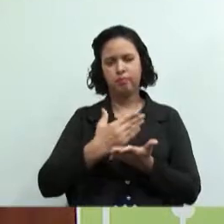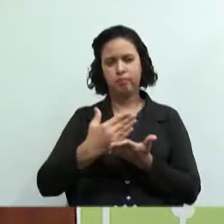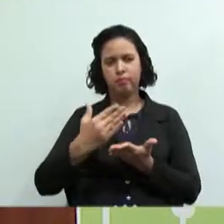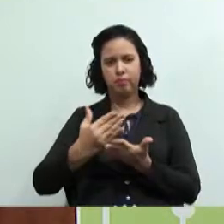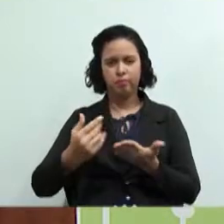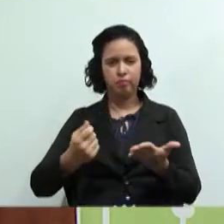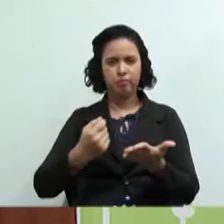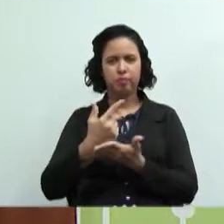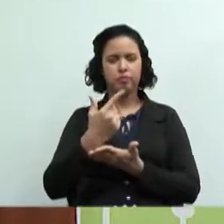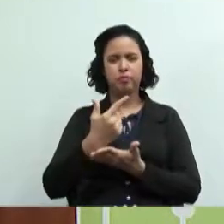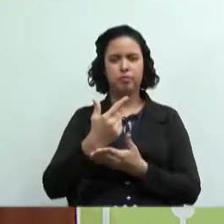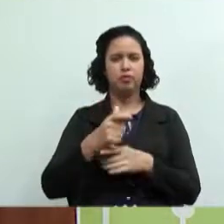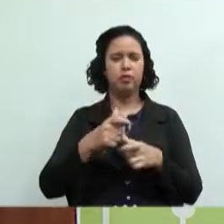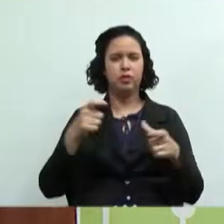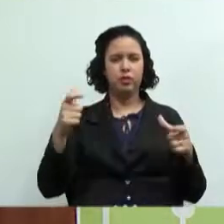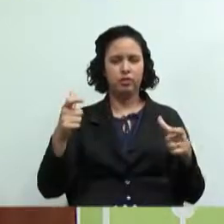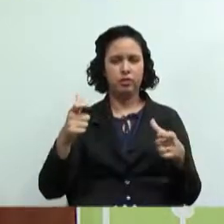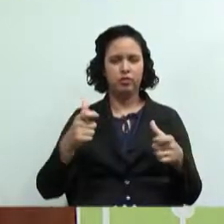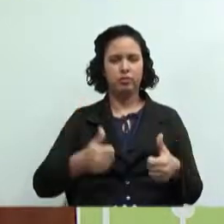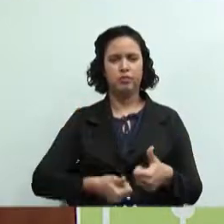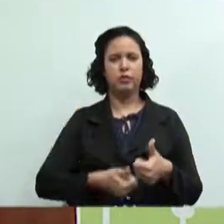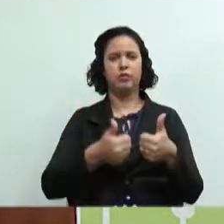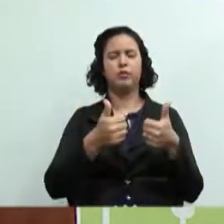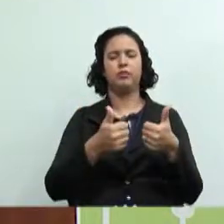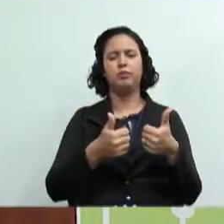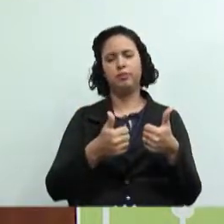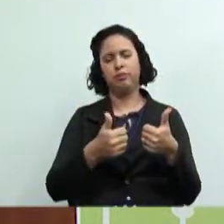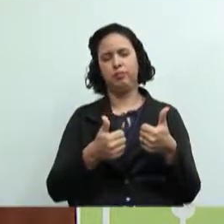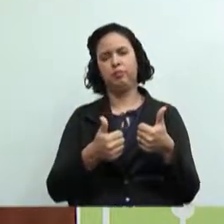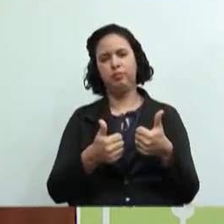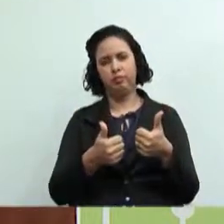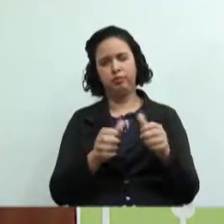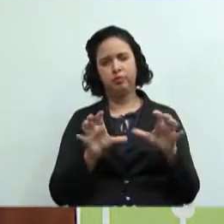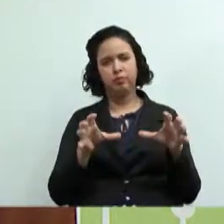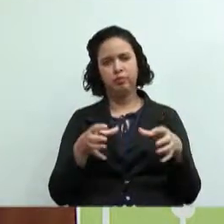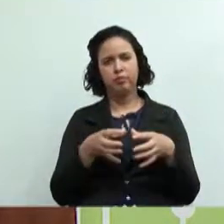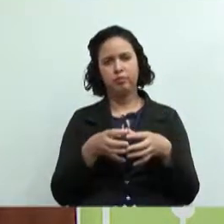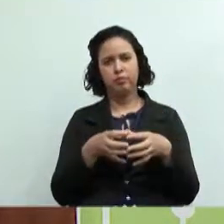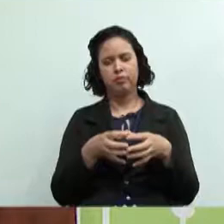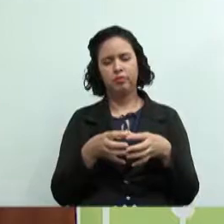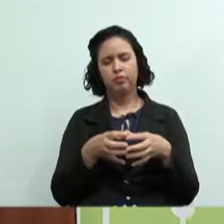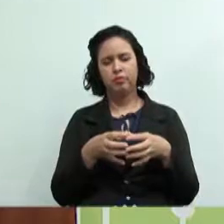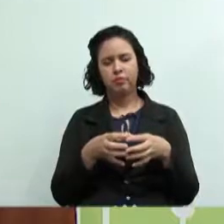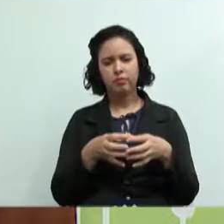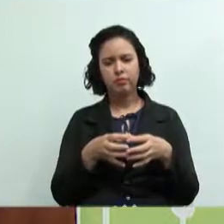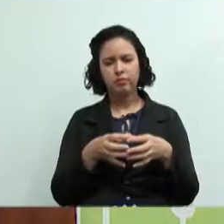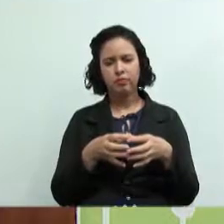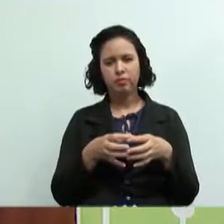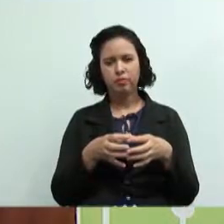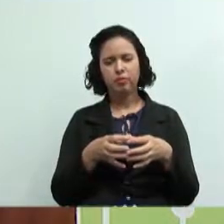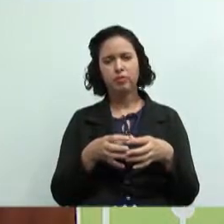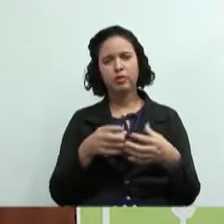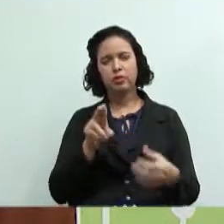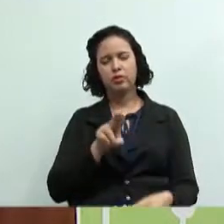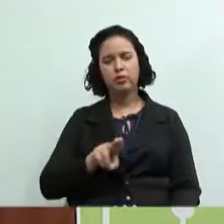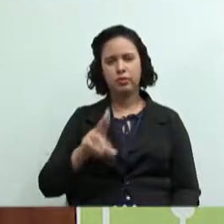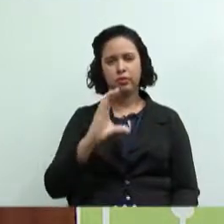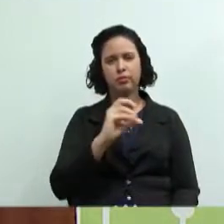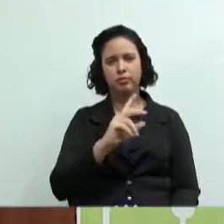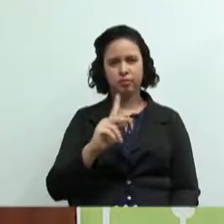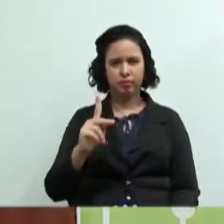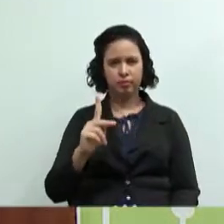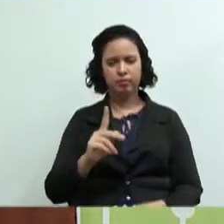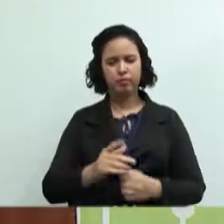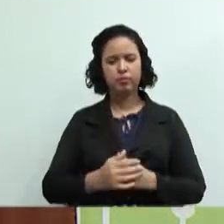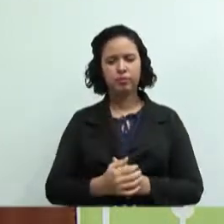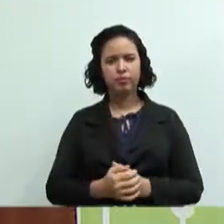Então, é sempre melhor fazer essas comercializações de forma coletiva por meio de uma cooperativa.